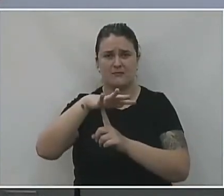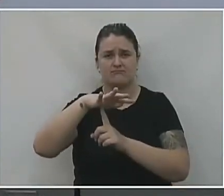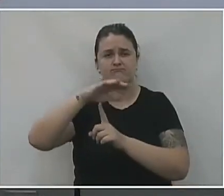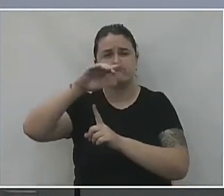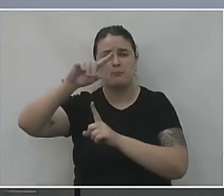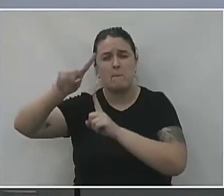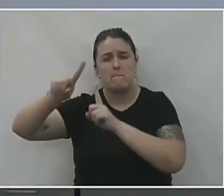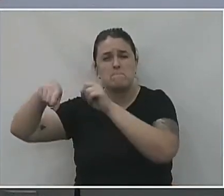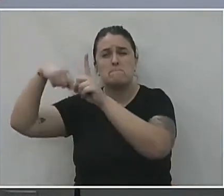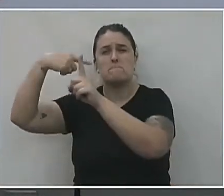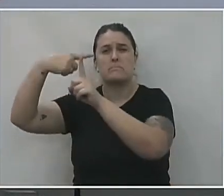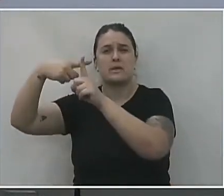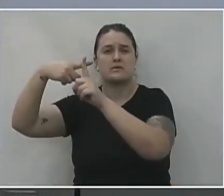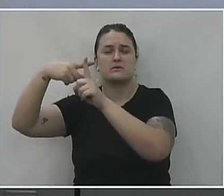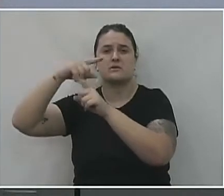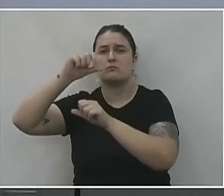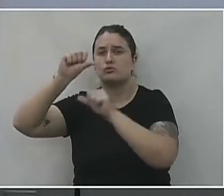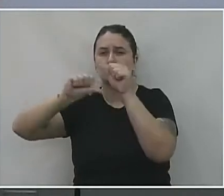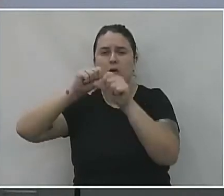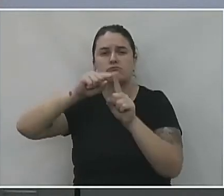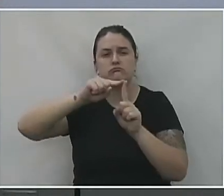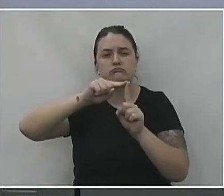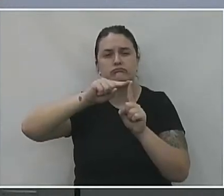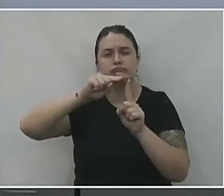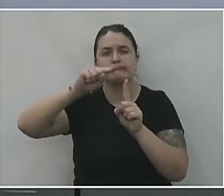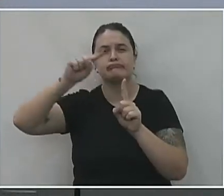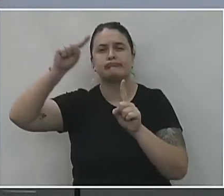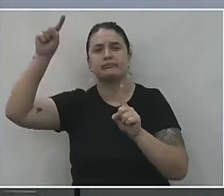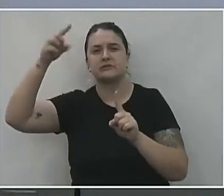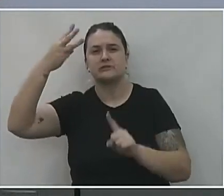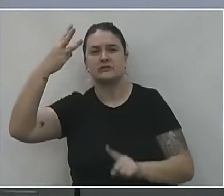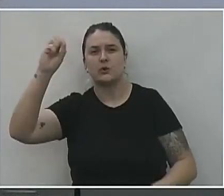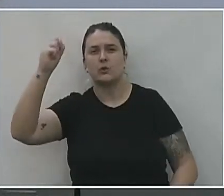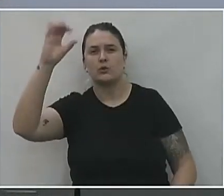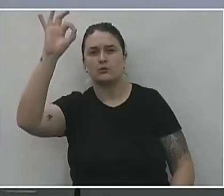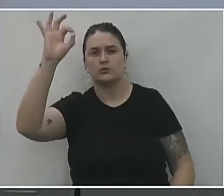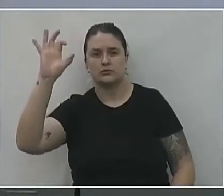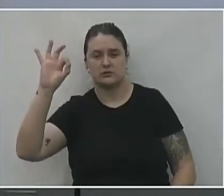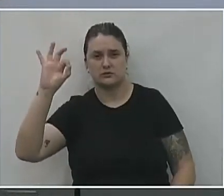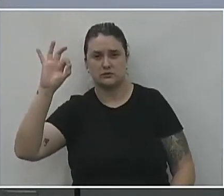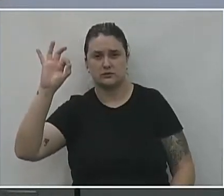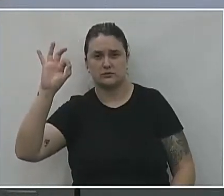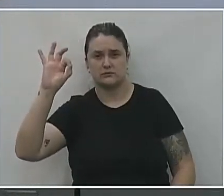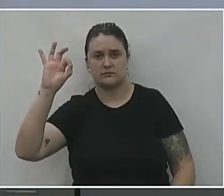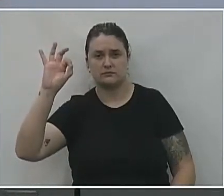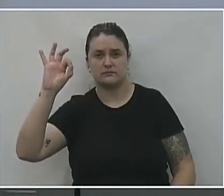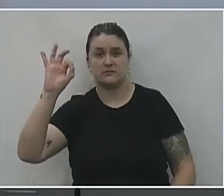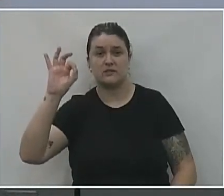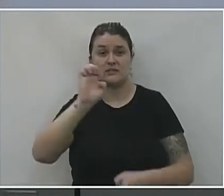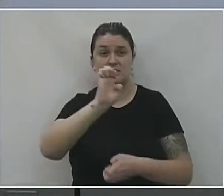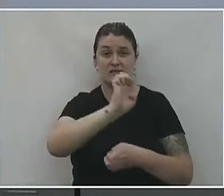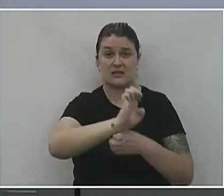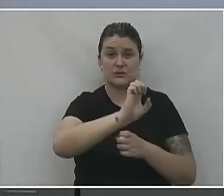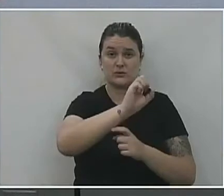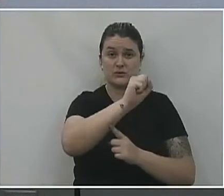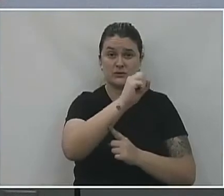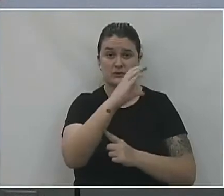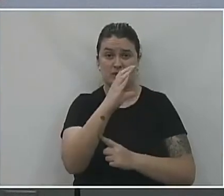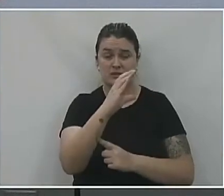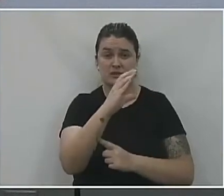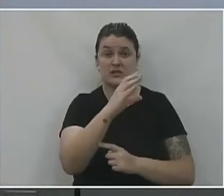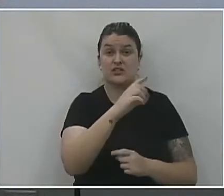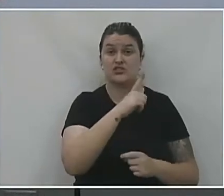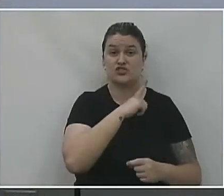38%. Isso aqui foi de final de fevereiro para março. Santa Catarina, de